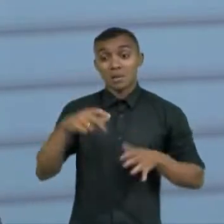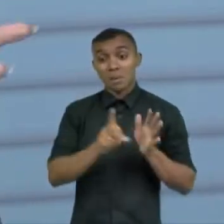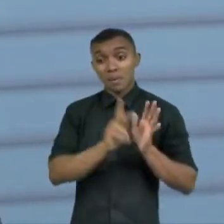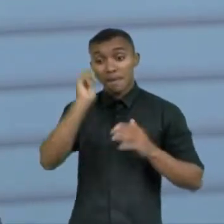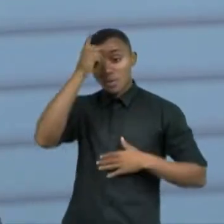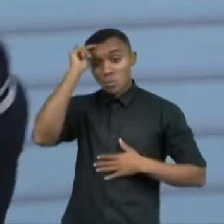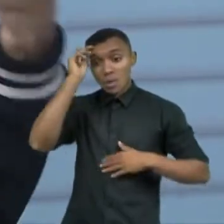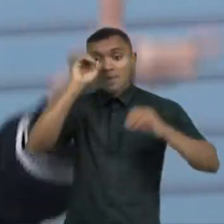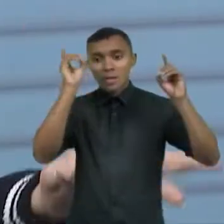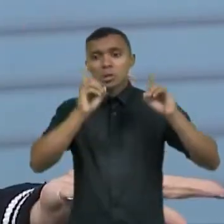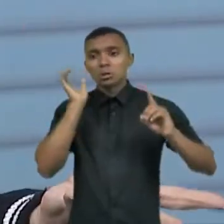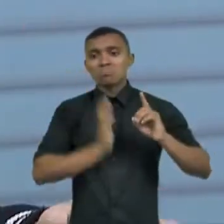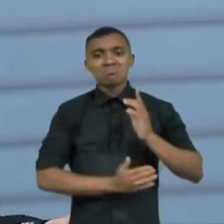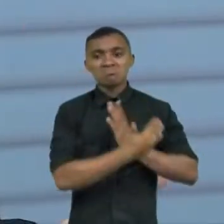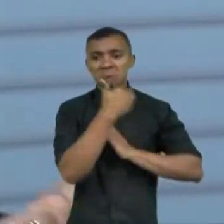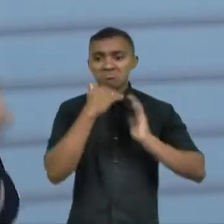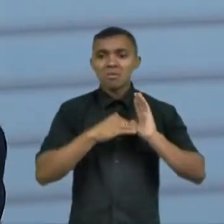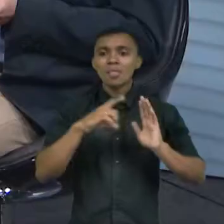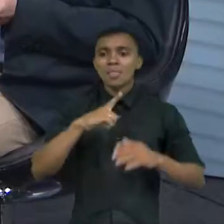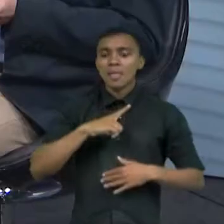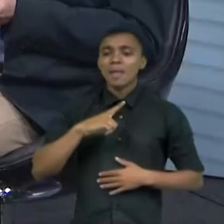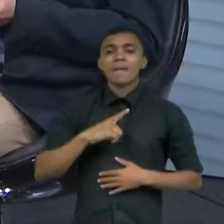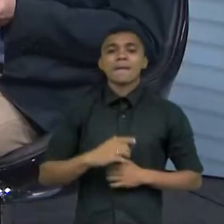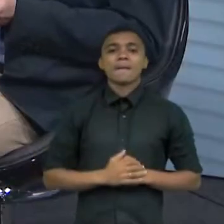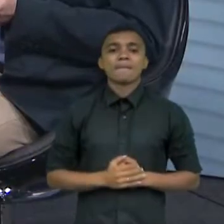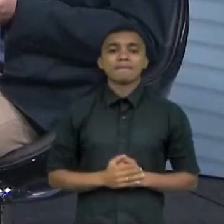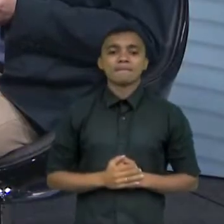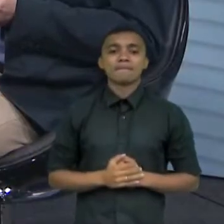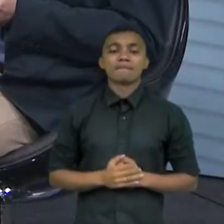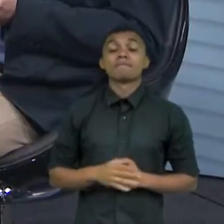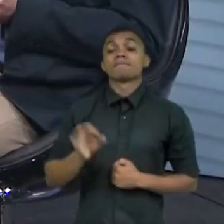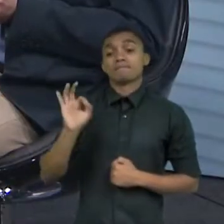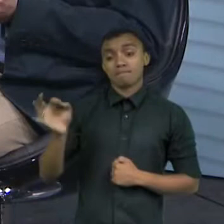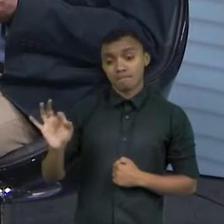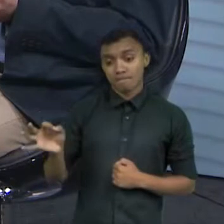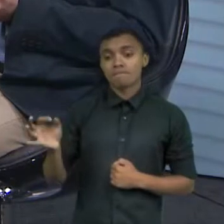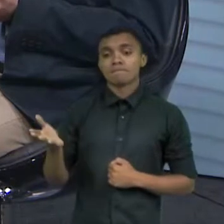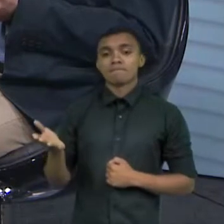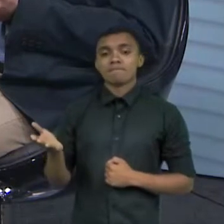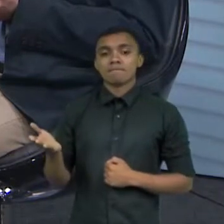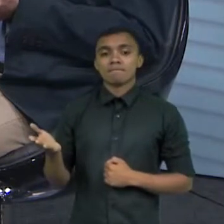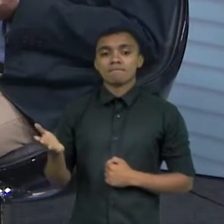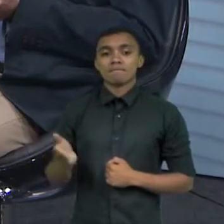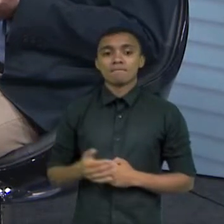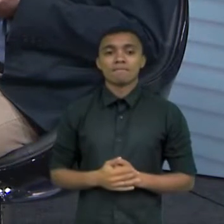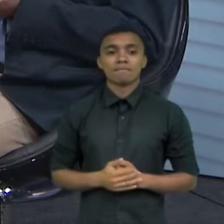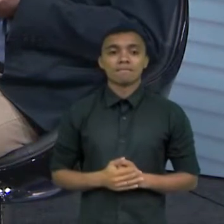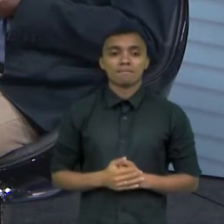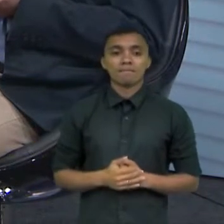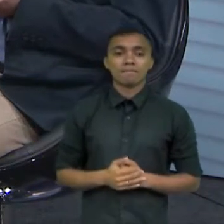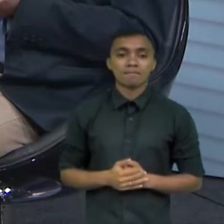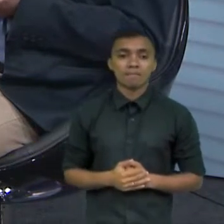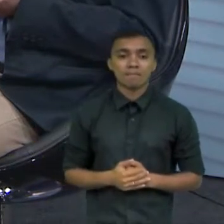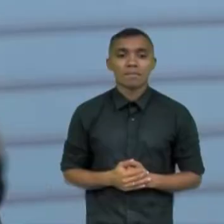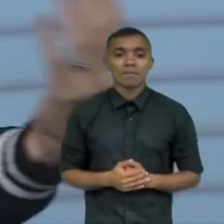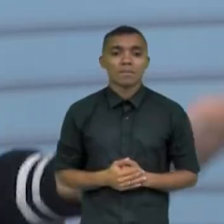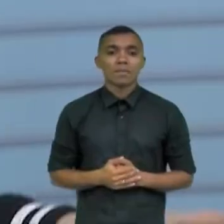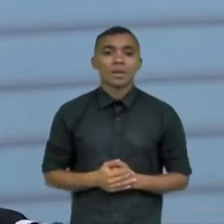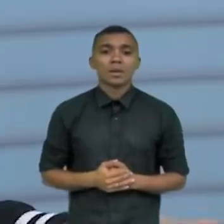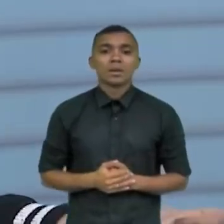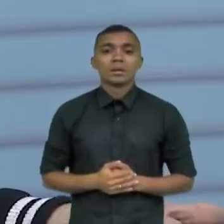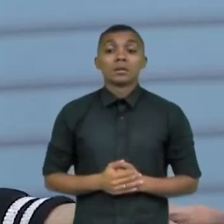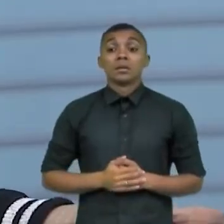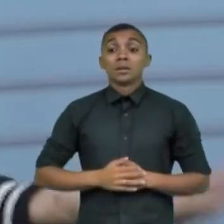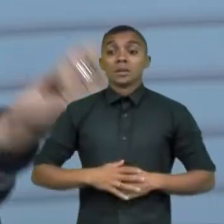com deficiência de uma forma geral que o Brasil é signatário isso a Berenice Piana nós temos ainda a lei